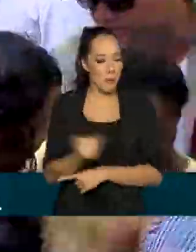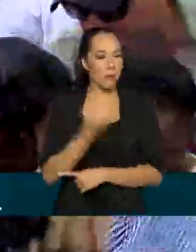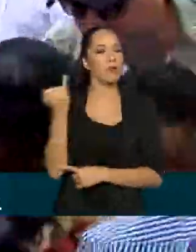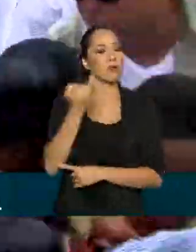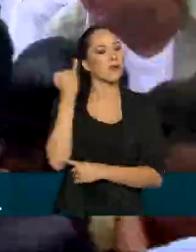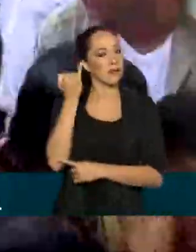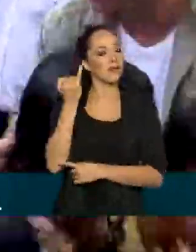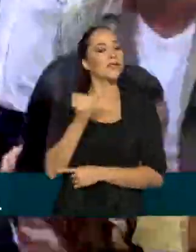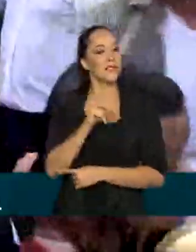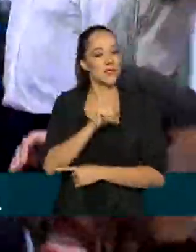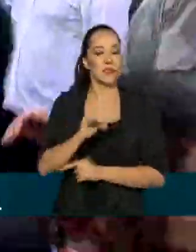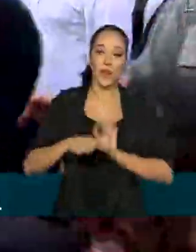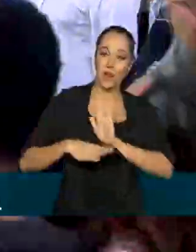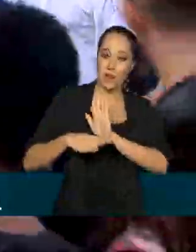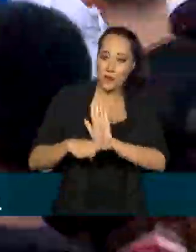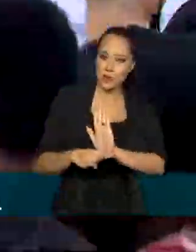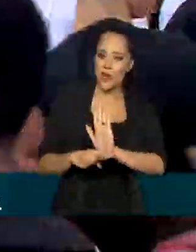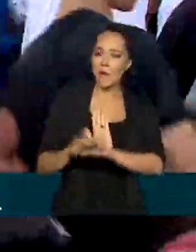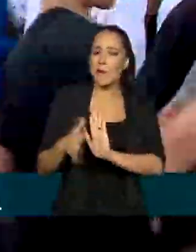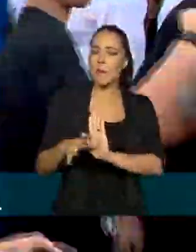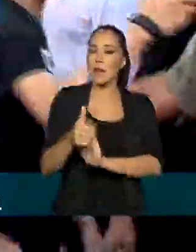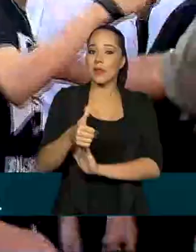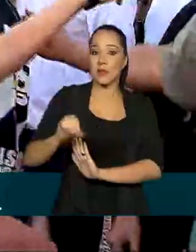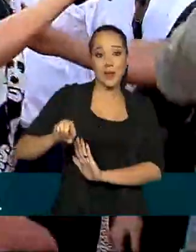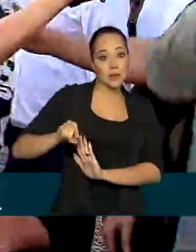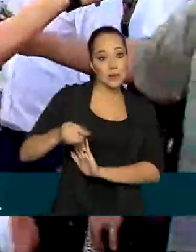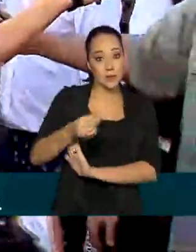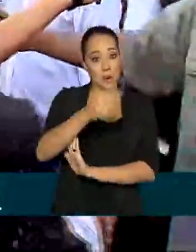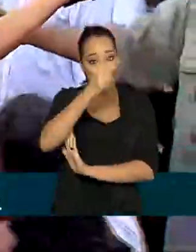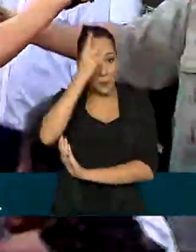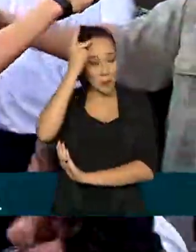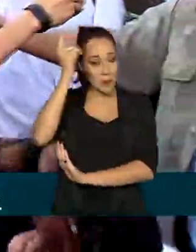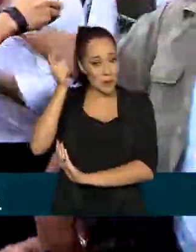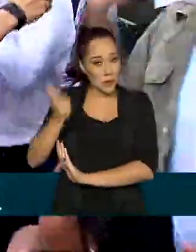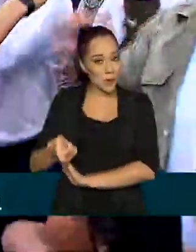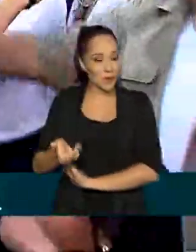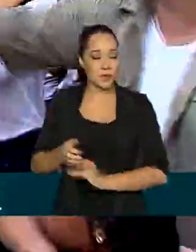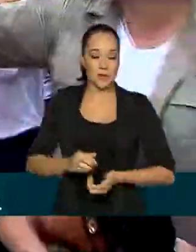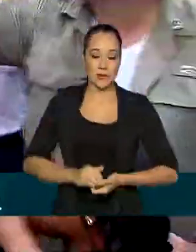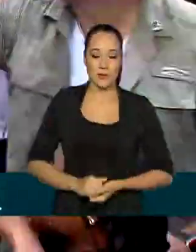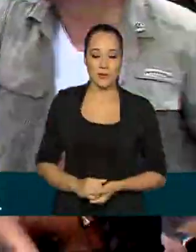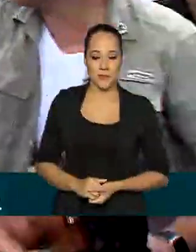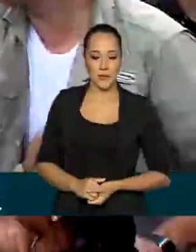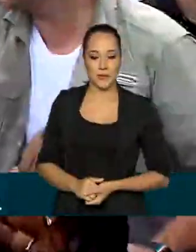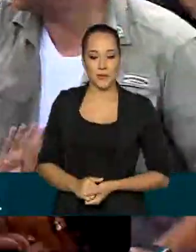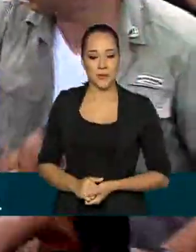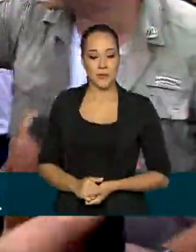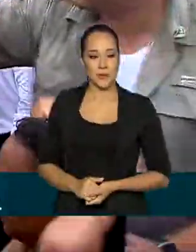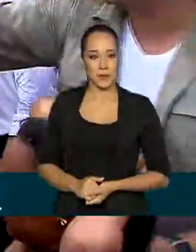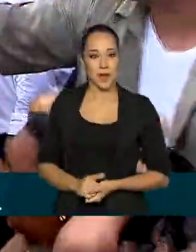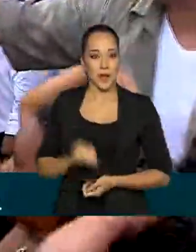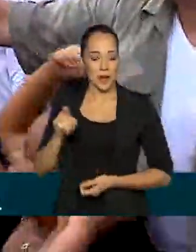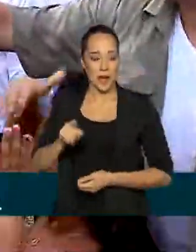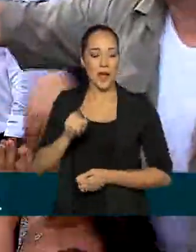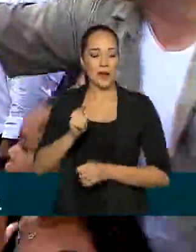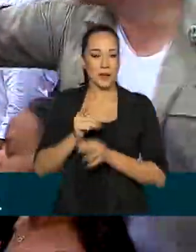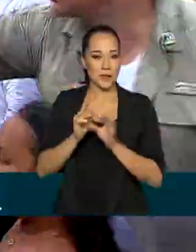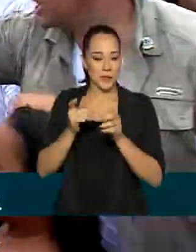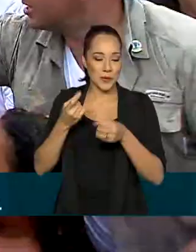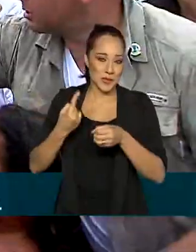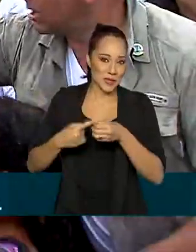aproximadamente 10 mil pessoas no interior de Alagoas.